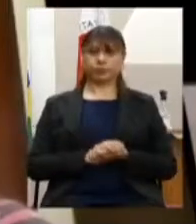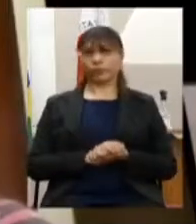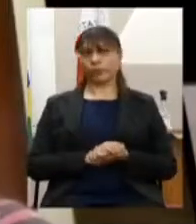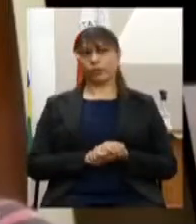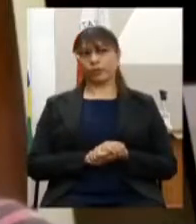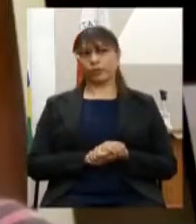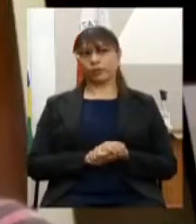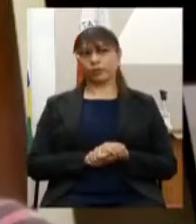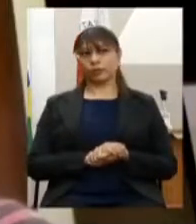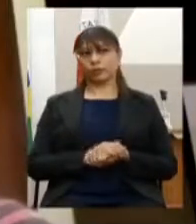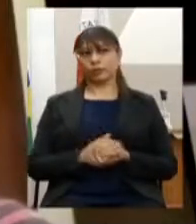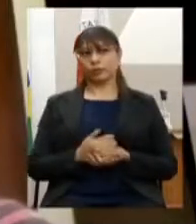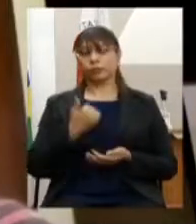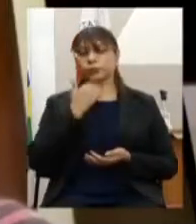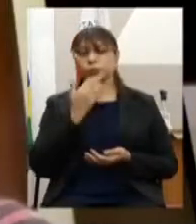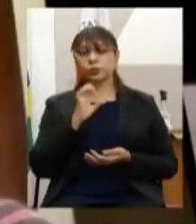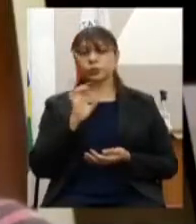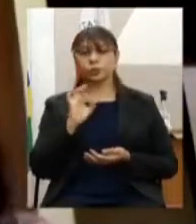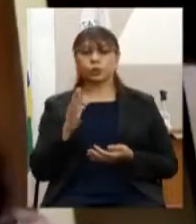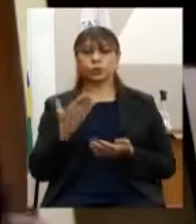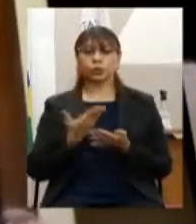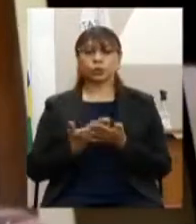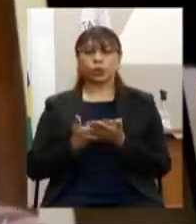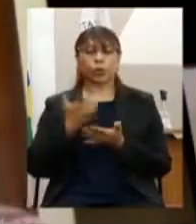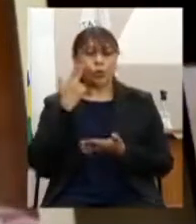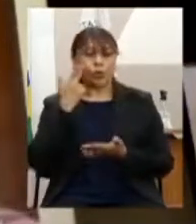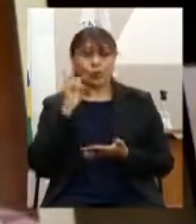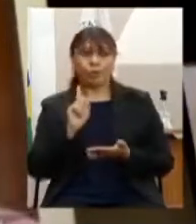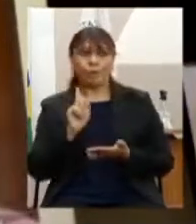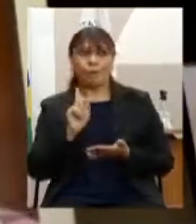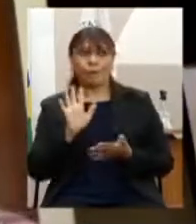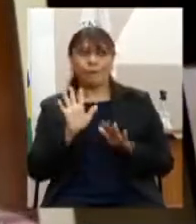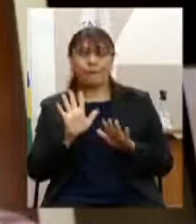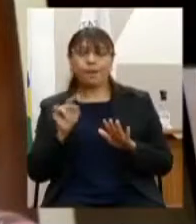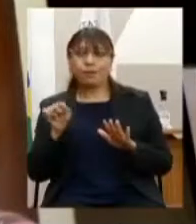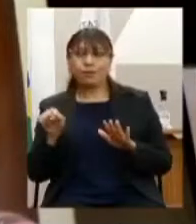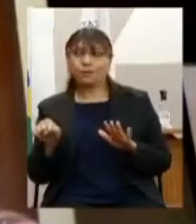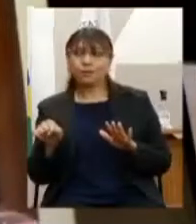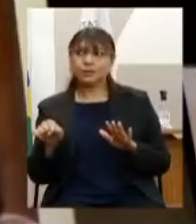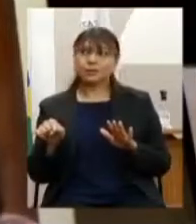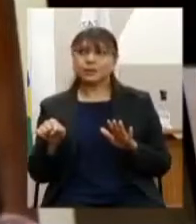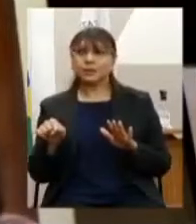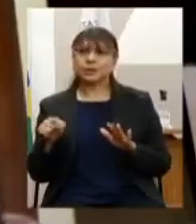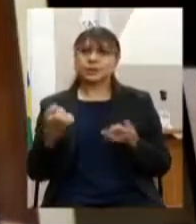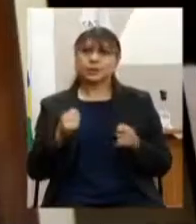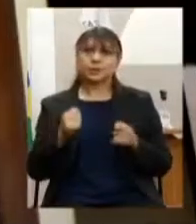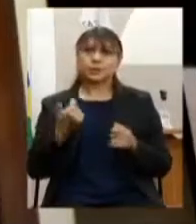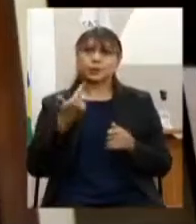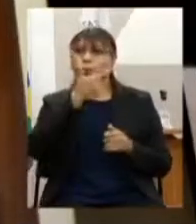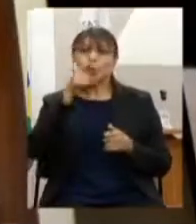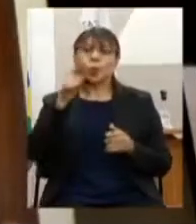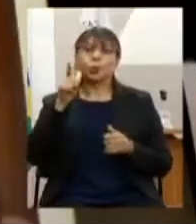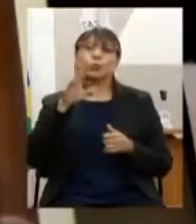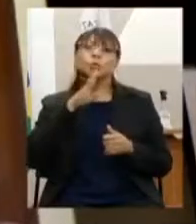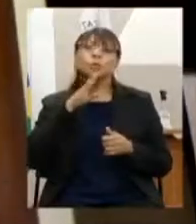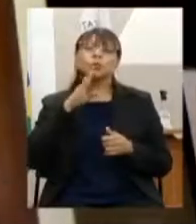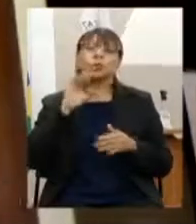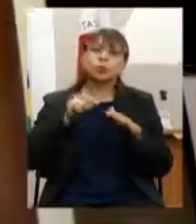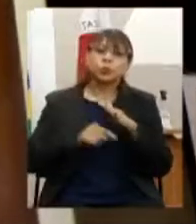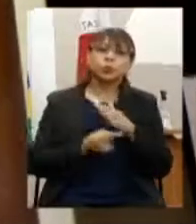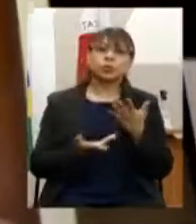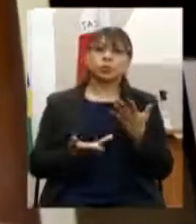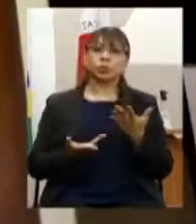regular é preciso que esse menino ele tenha outros conhecimentos ele precisa que ele se